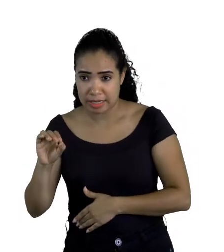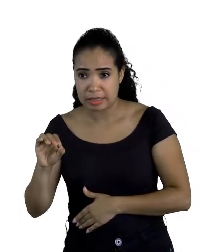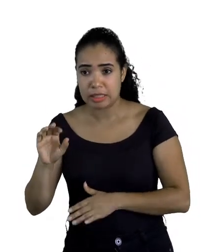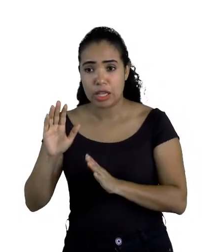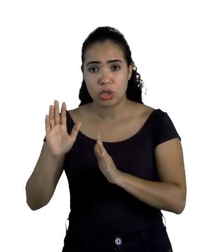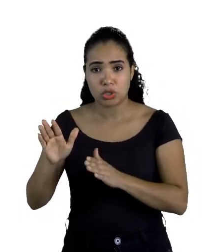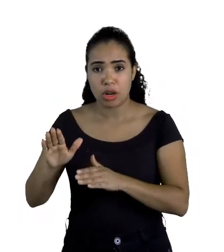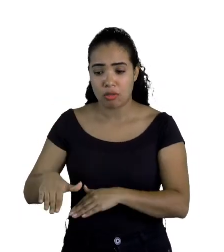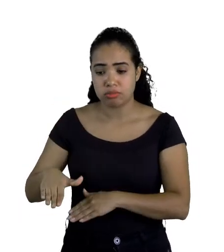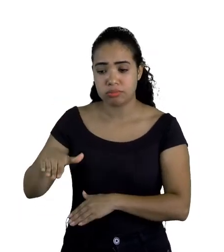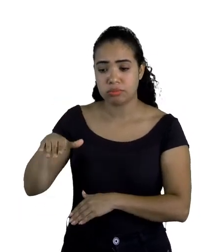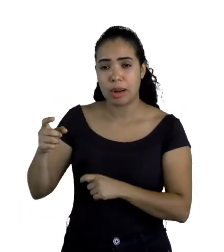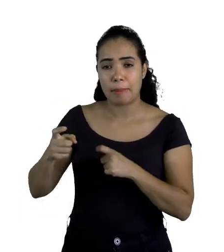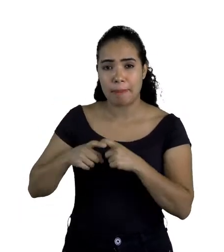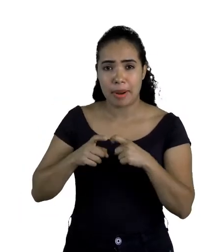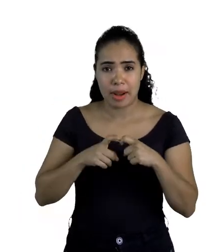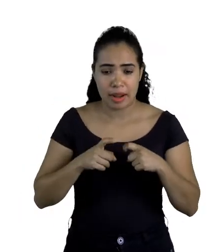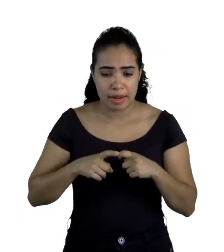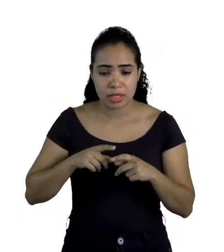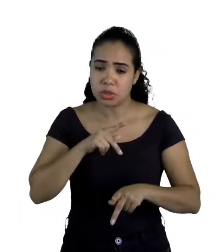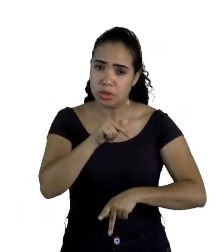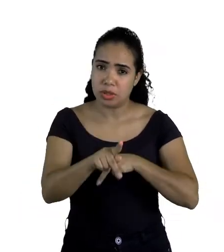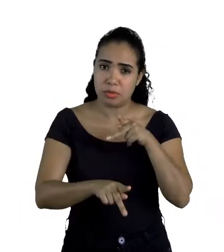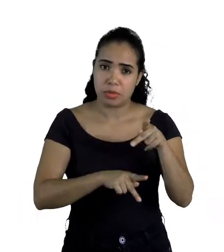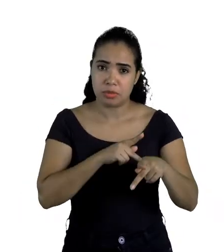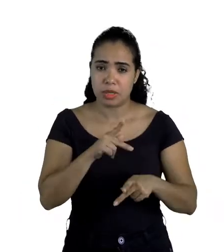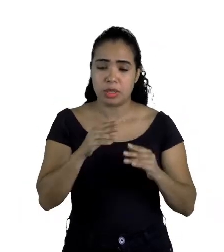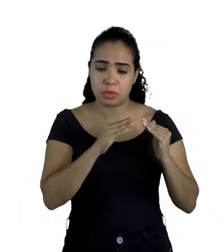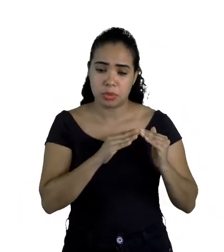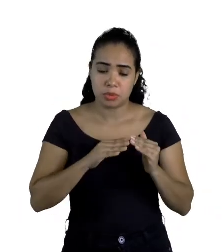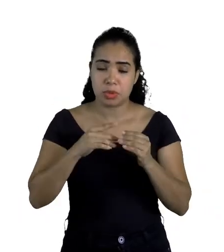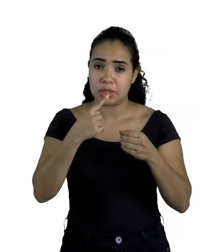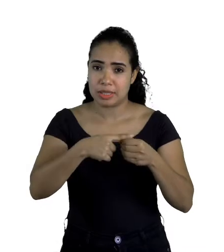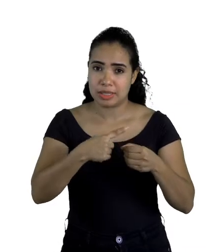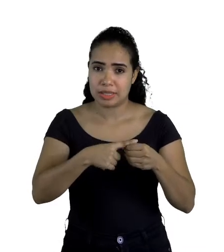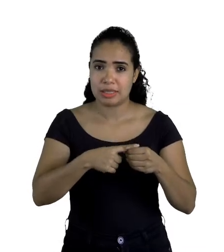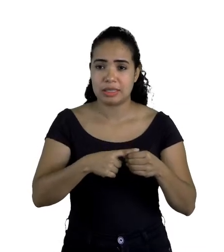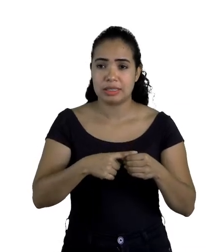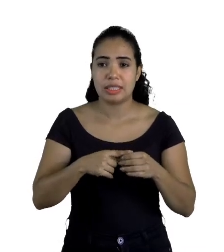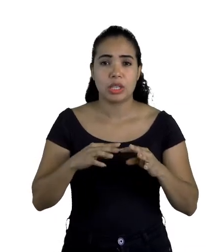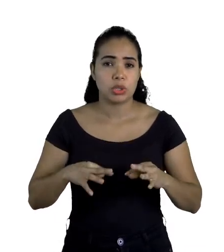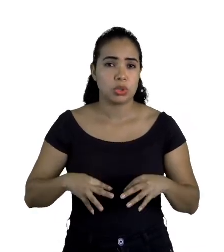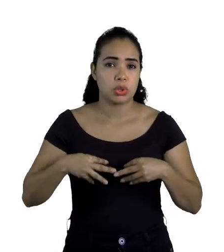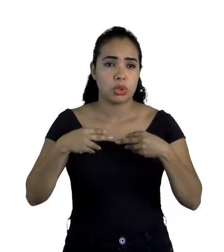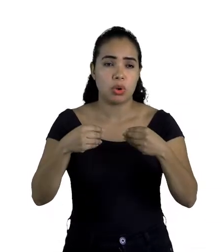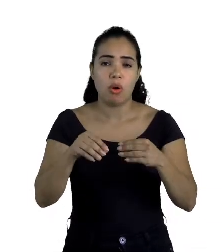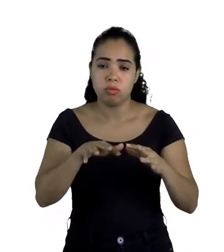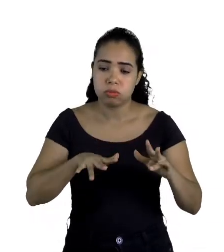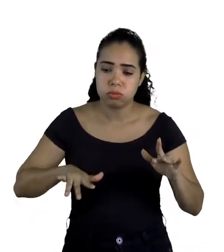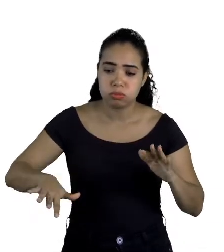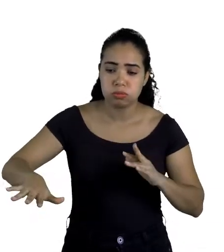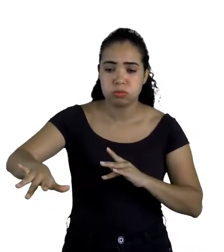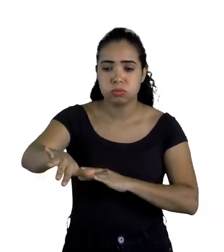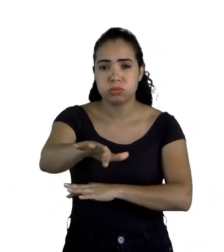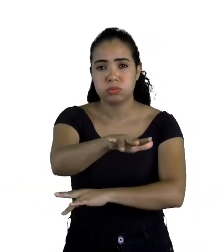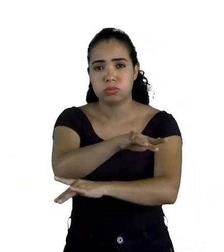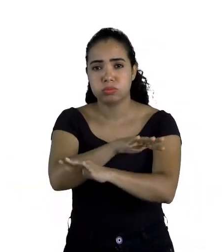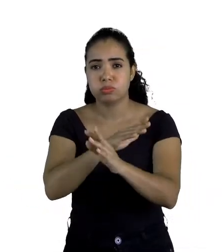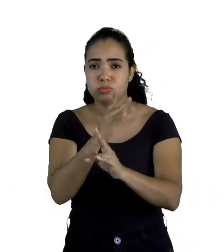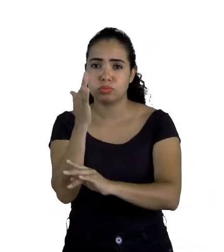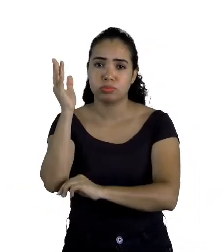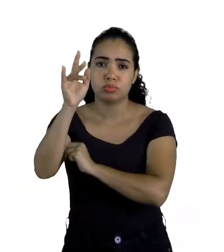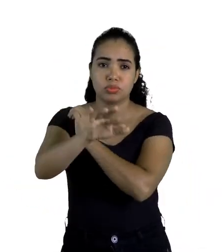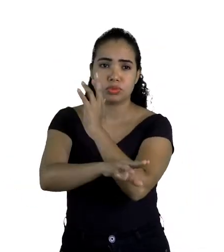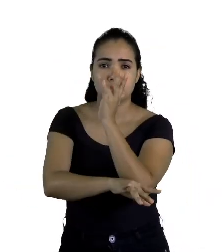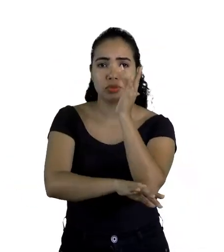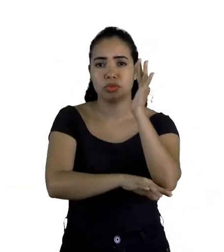já era o médico de todos os moradores da cidade e de toda a redondeza onde ele morava